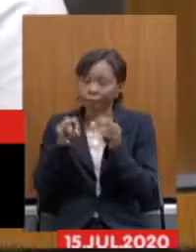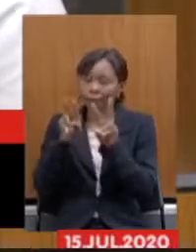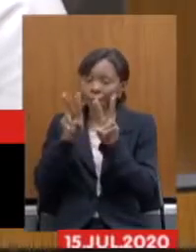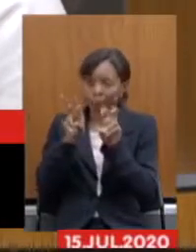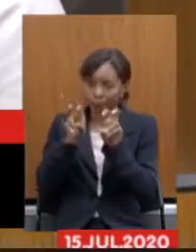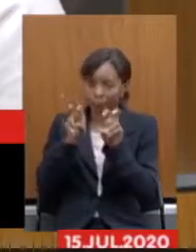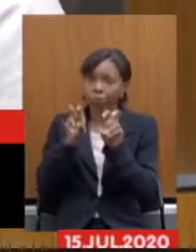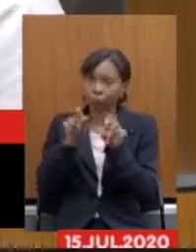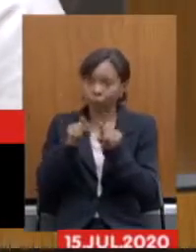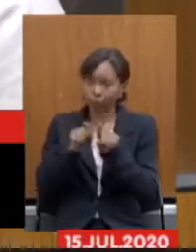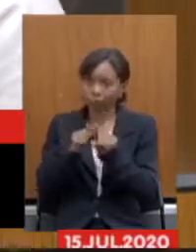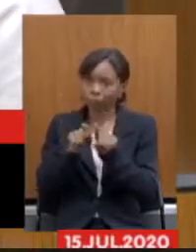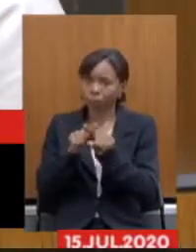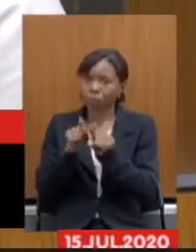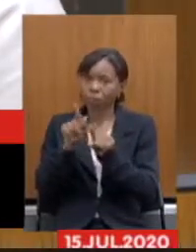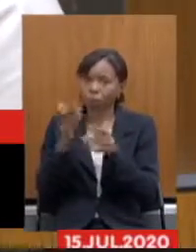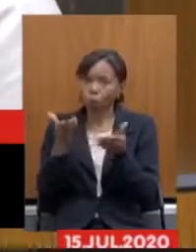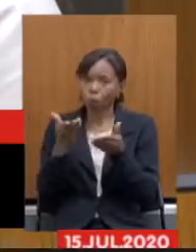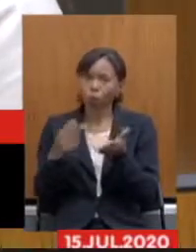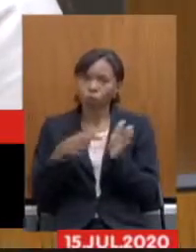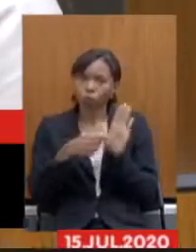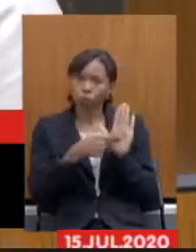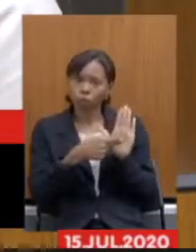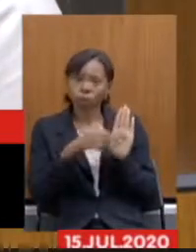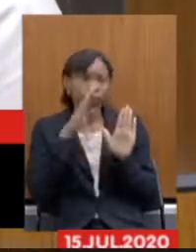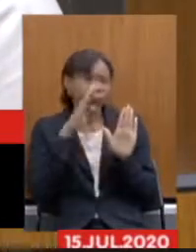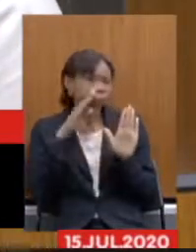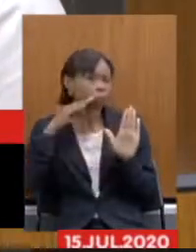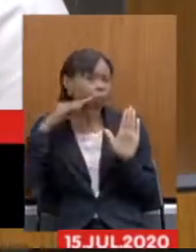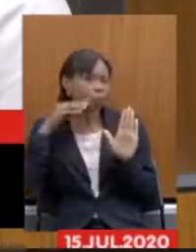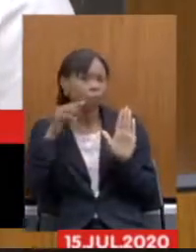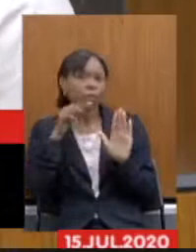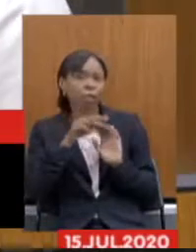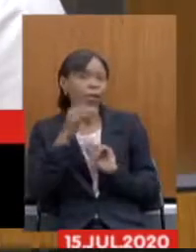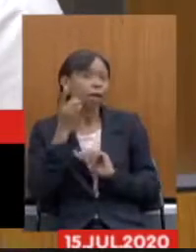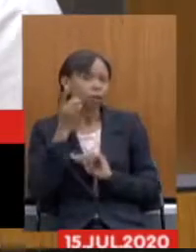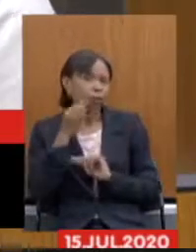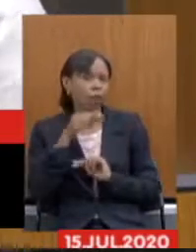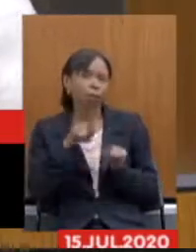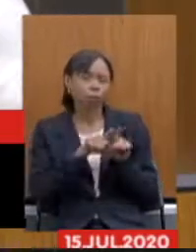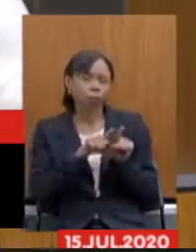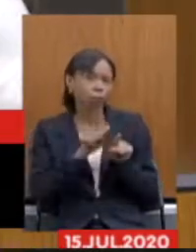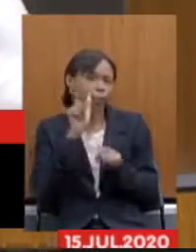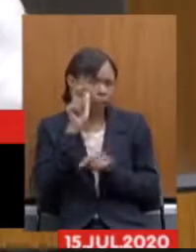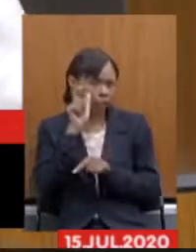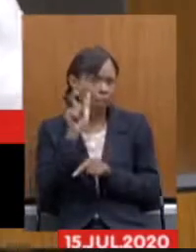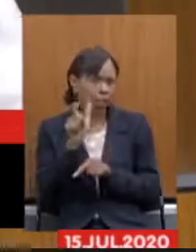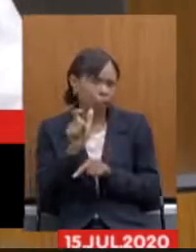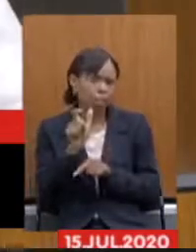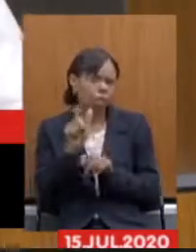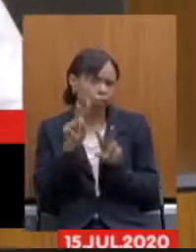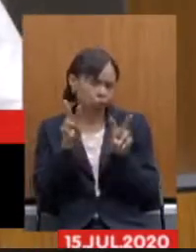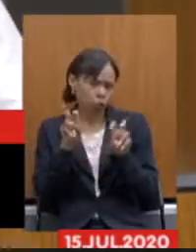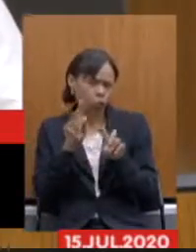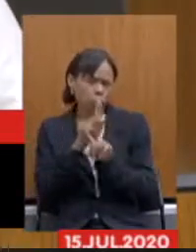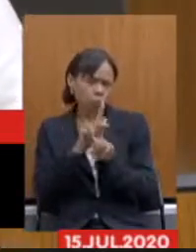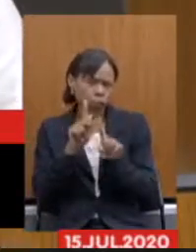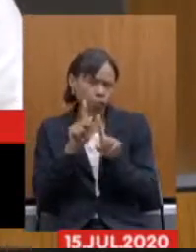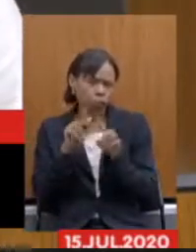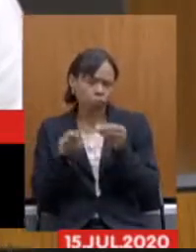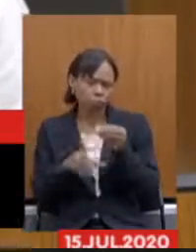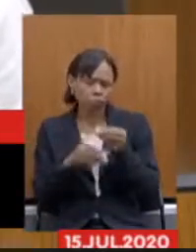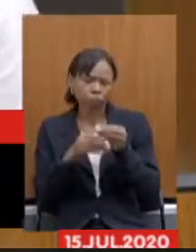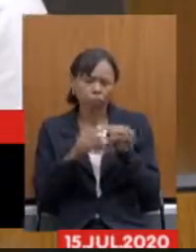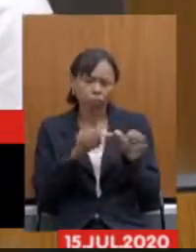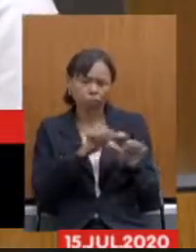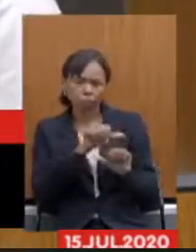levei ele para a deputada Beatriz e ela disse que também tem interesse nessa questão essa migração para que a gente